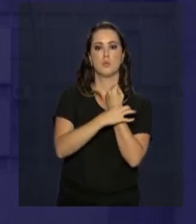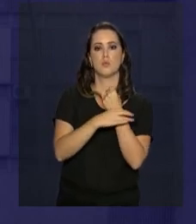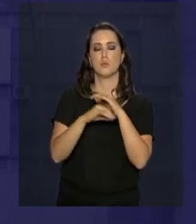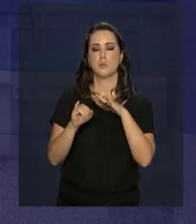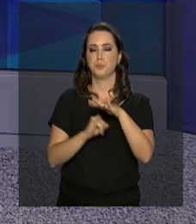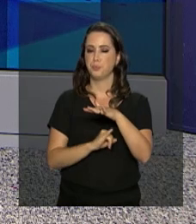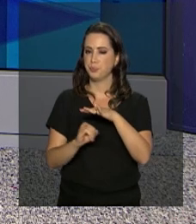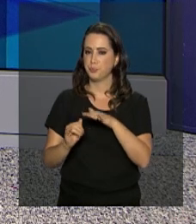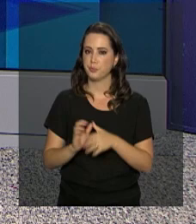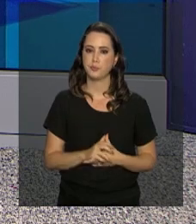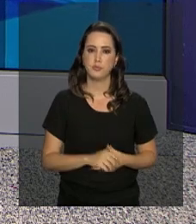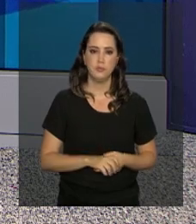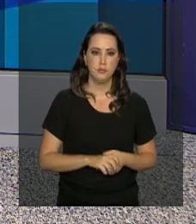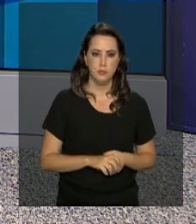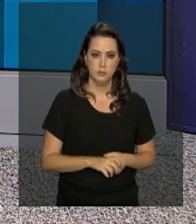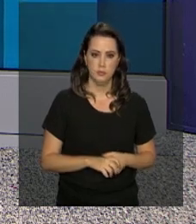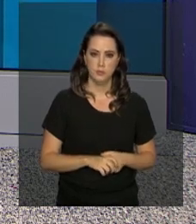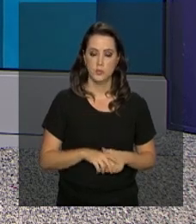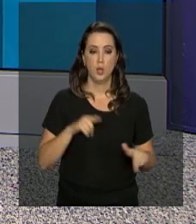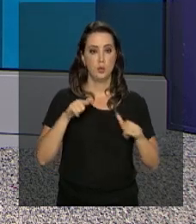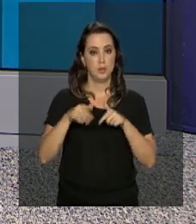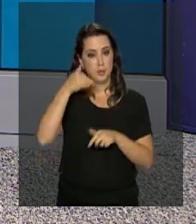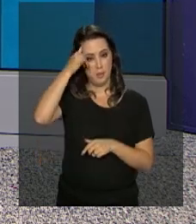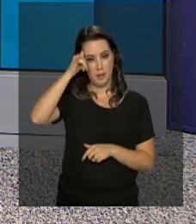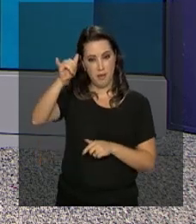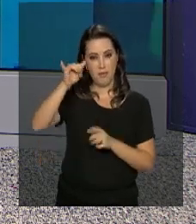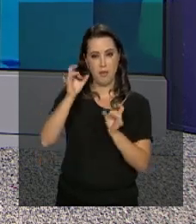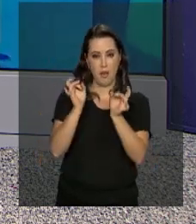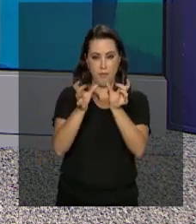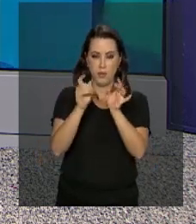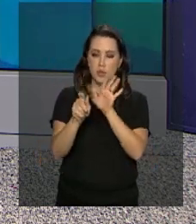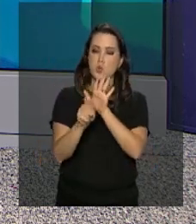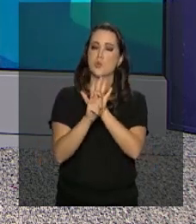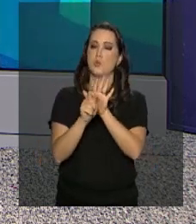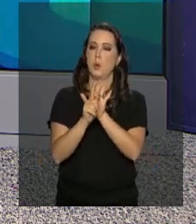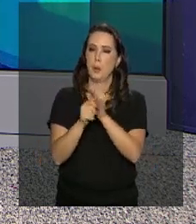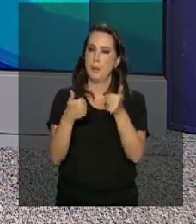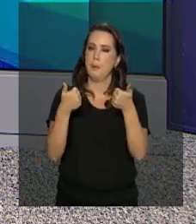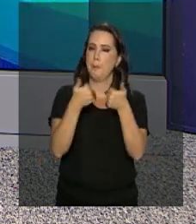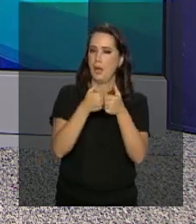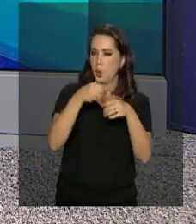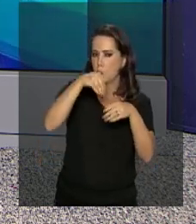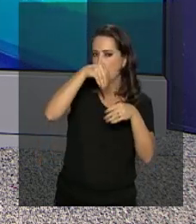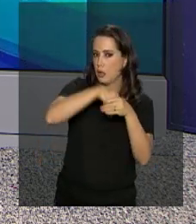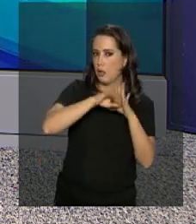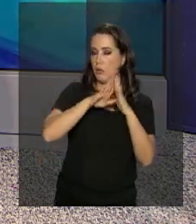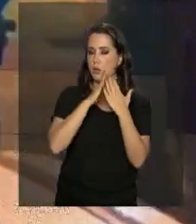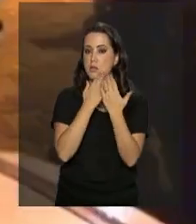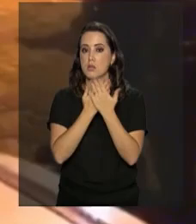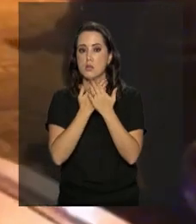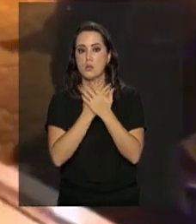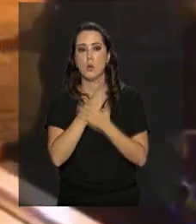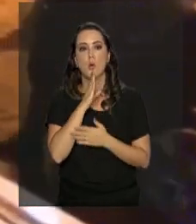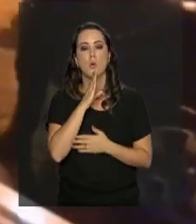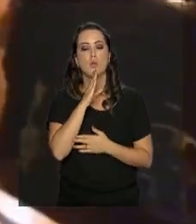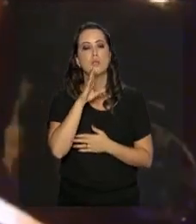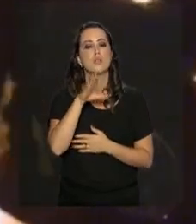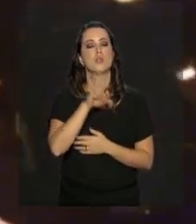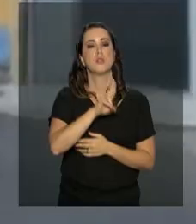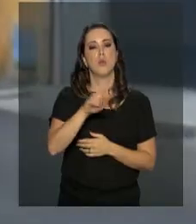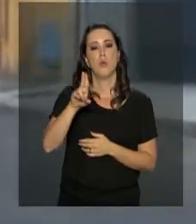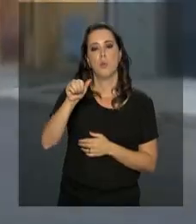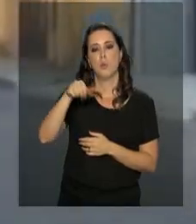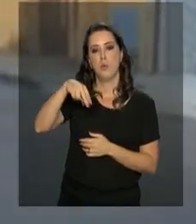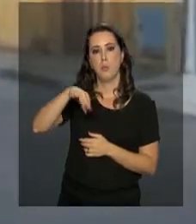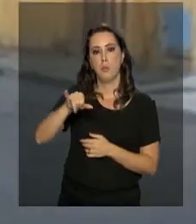Institucional. Uma ação de combate ao tráfico de drogas dentro e próximo das escolas, conhecida como Anjos da